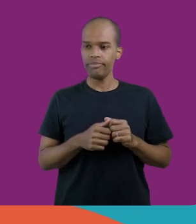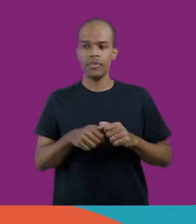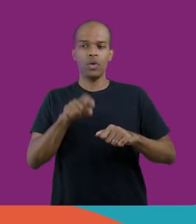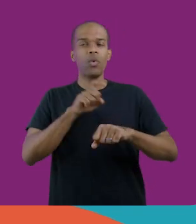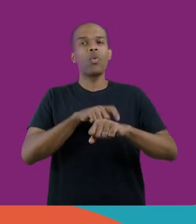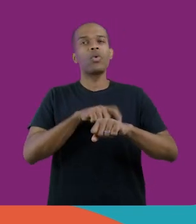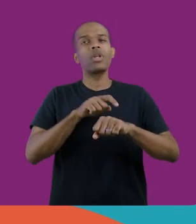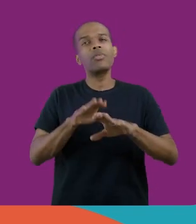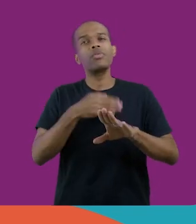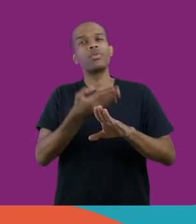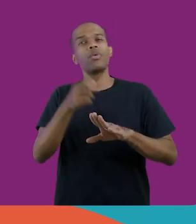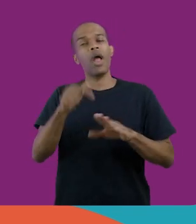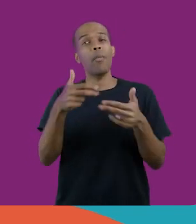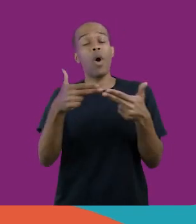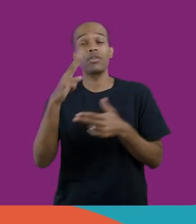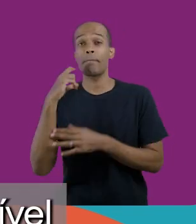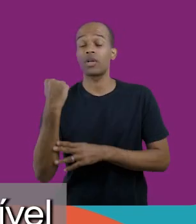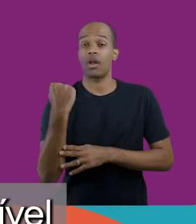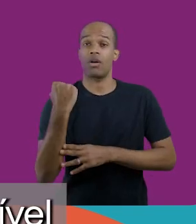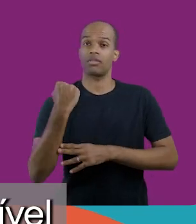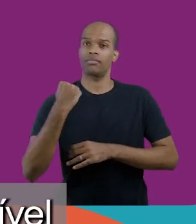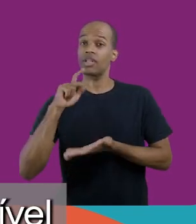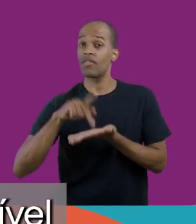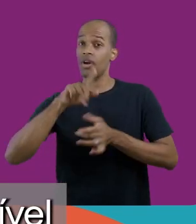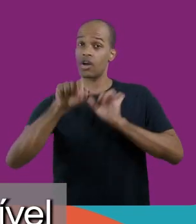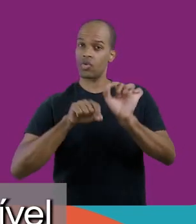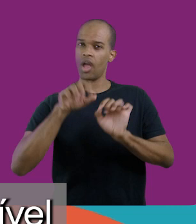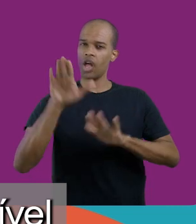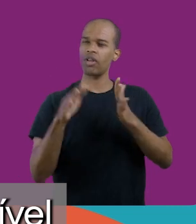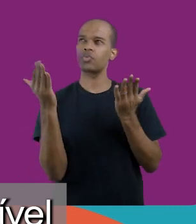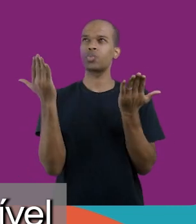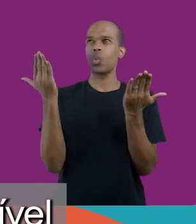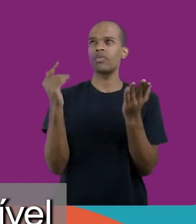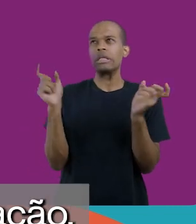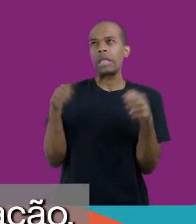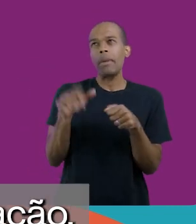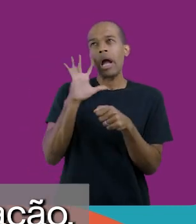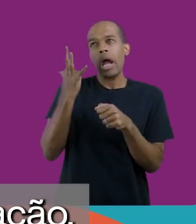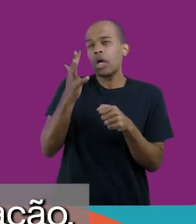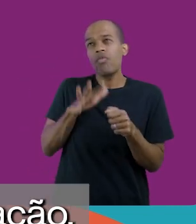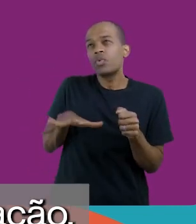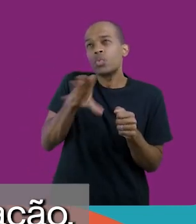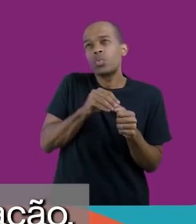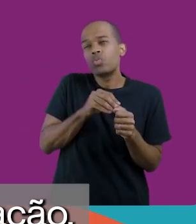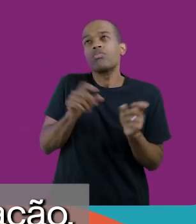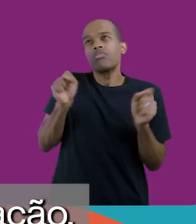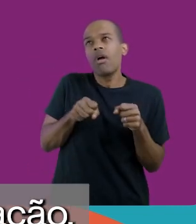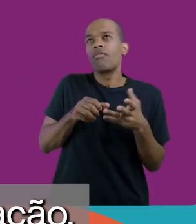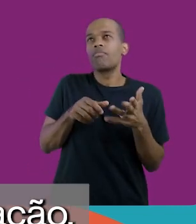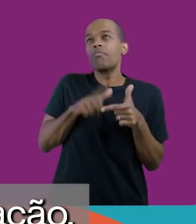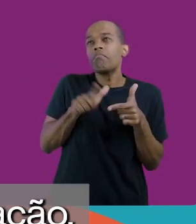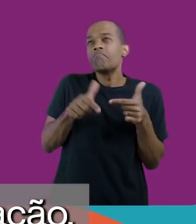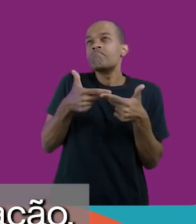instrumento poderoso e, na verdade, muitas vezes você fica em dúvida se é possível resolver, de fato,